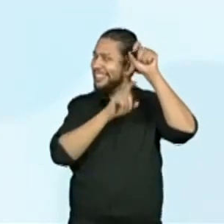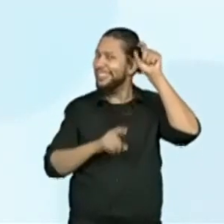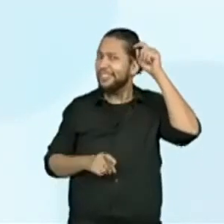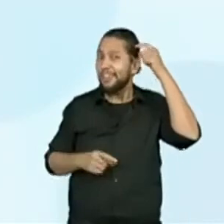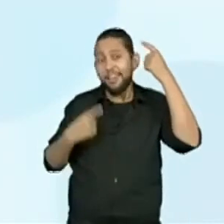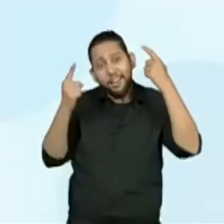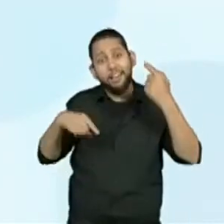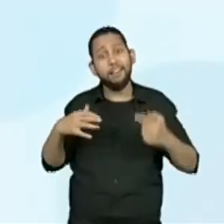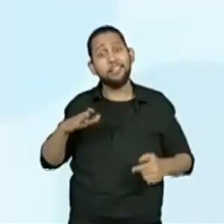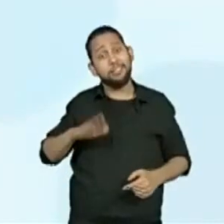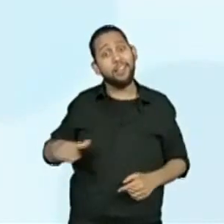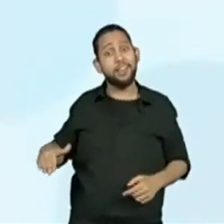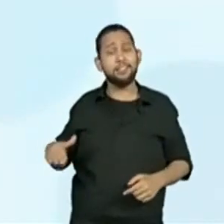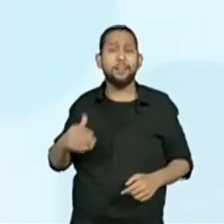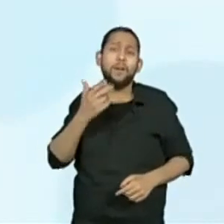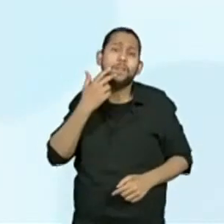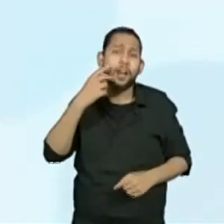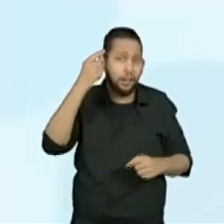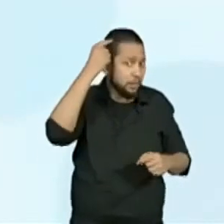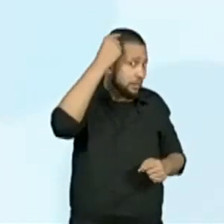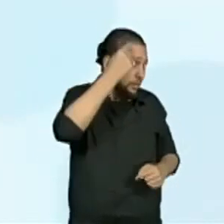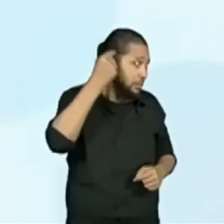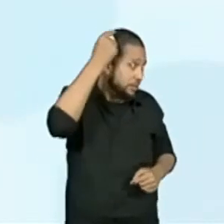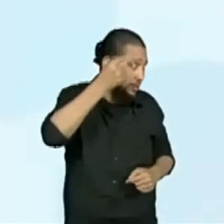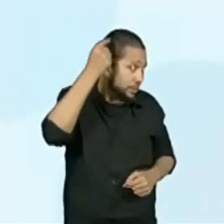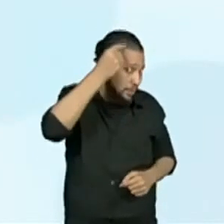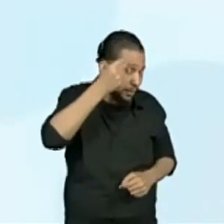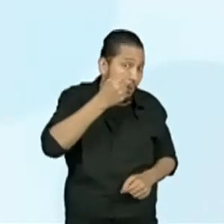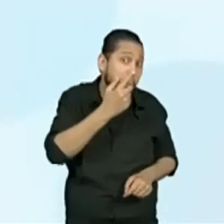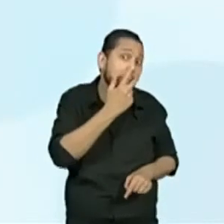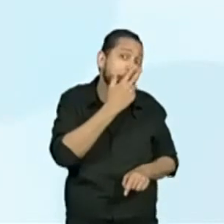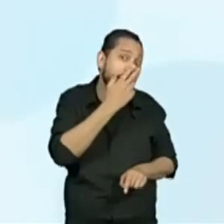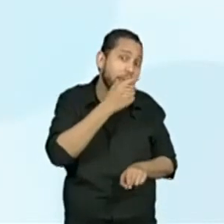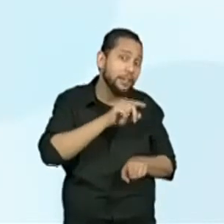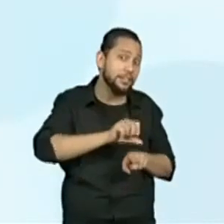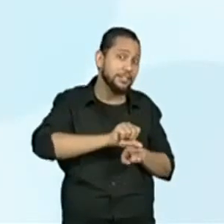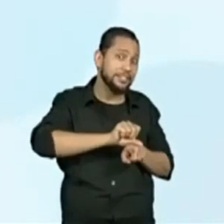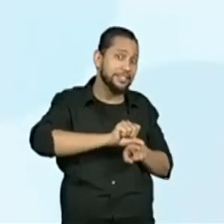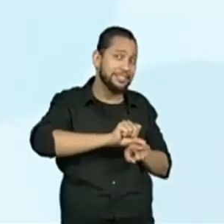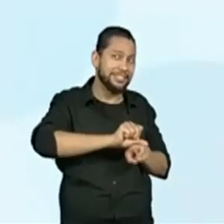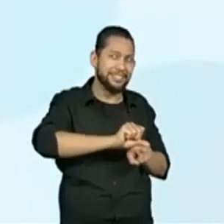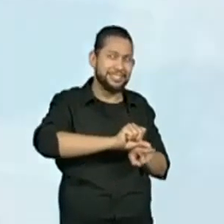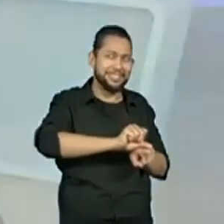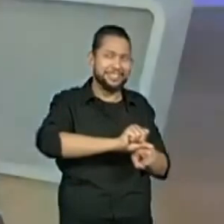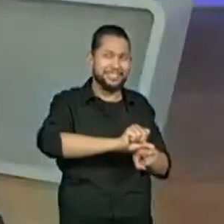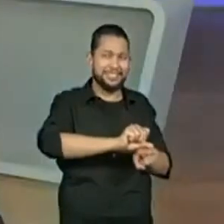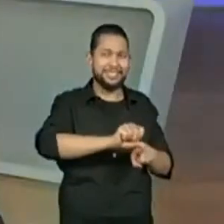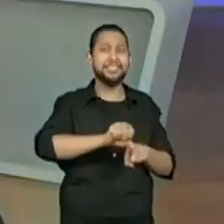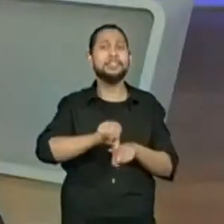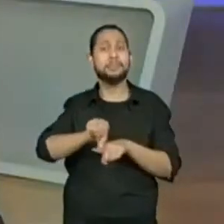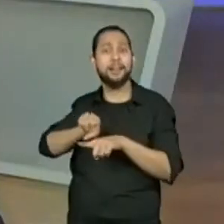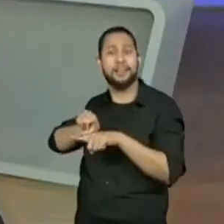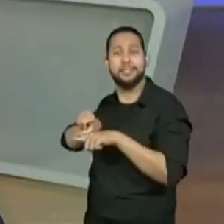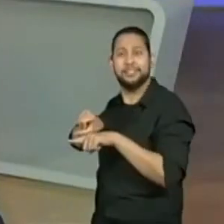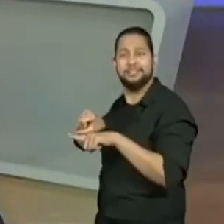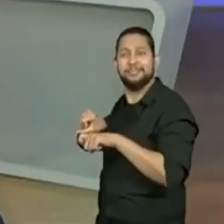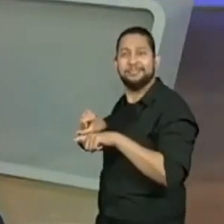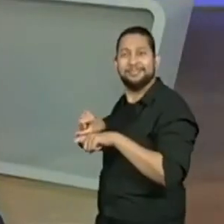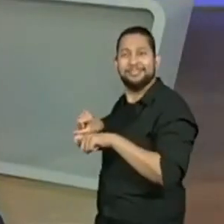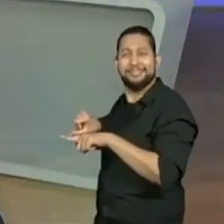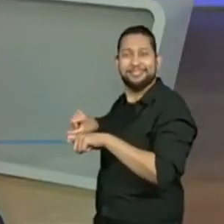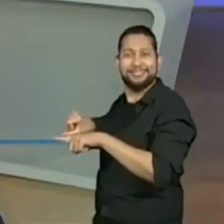Que é por isso que ele chama, né, o seu cachinho de caracol. Ó, o João